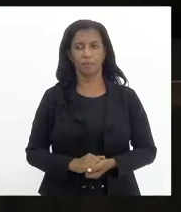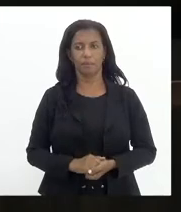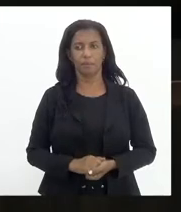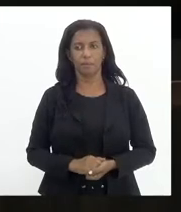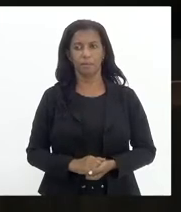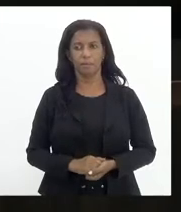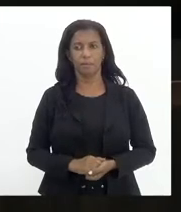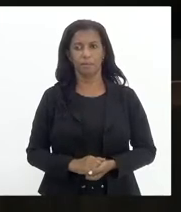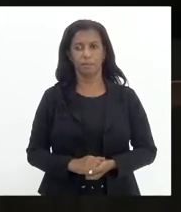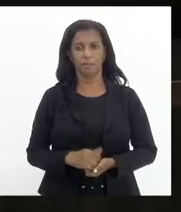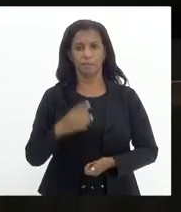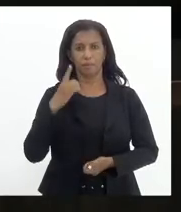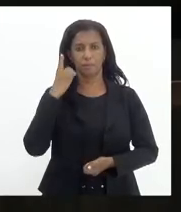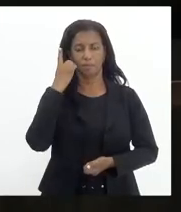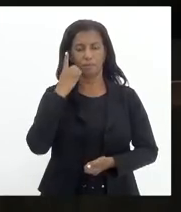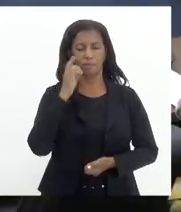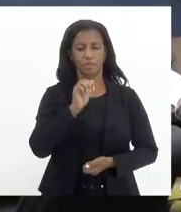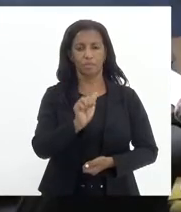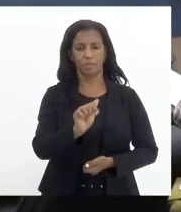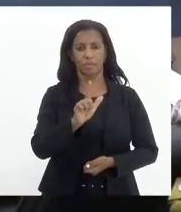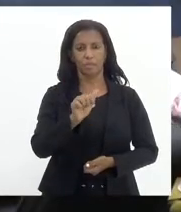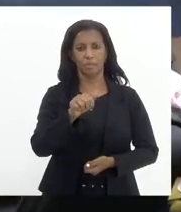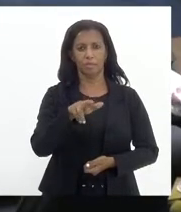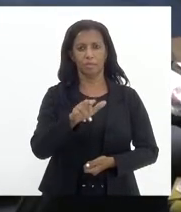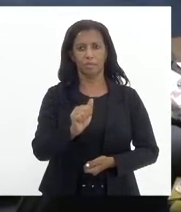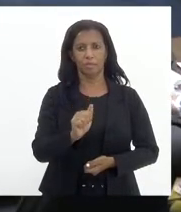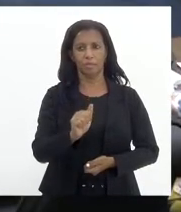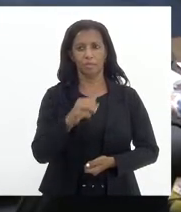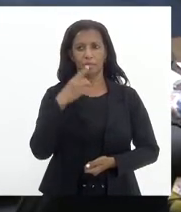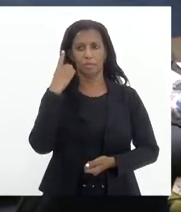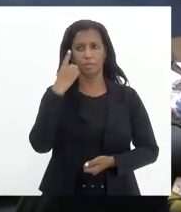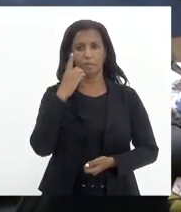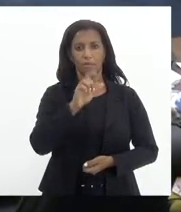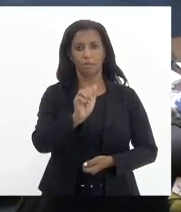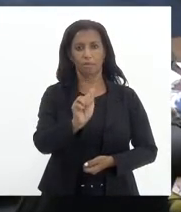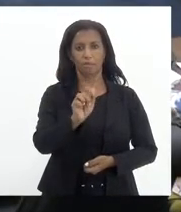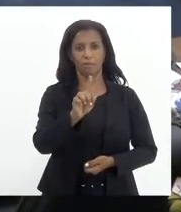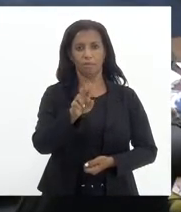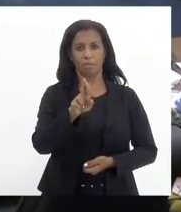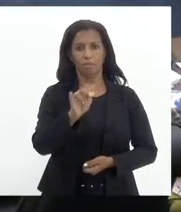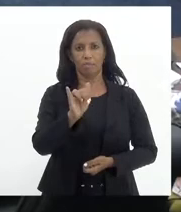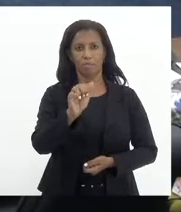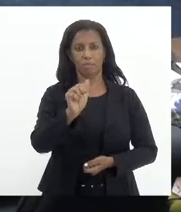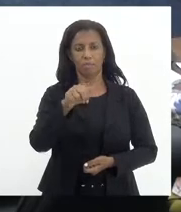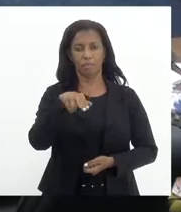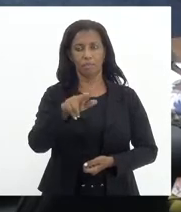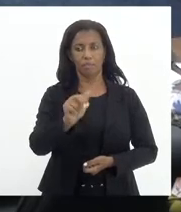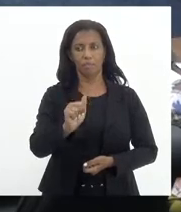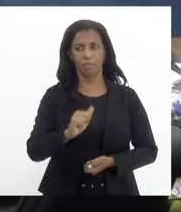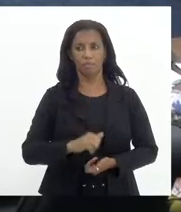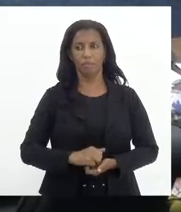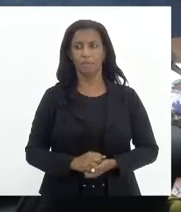Deputada Alana Passos. Deputada Adriana Baltazar. Deputada Adriana